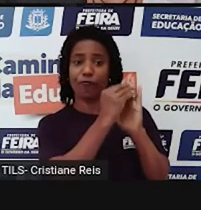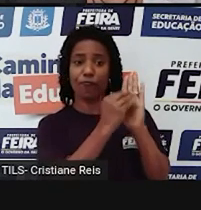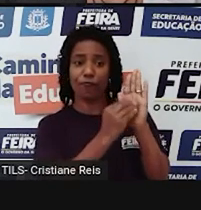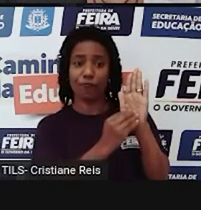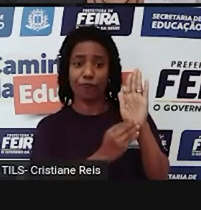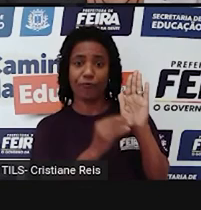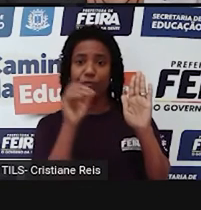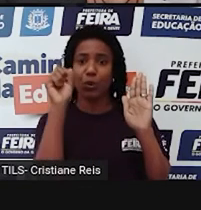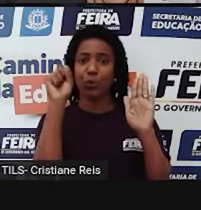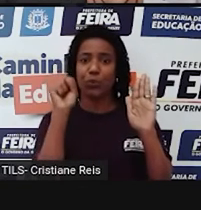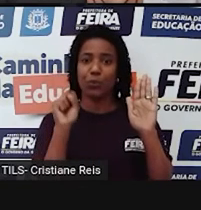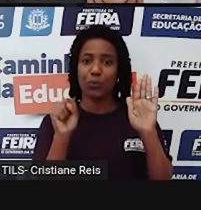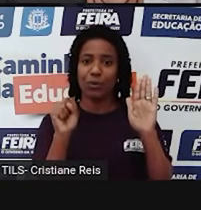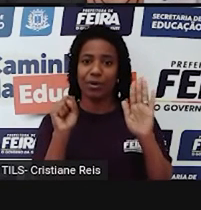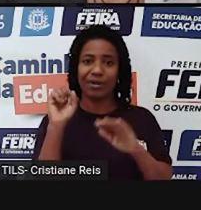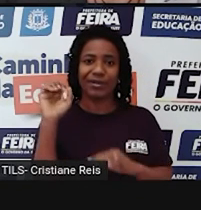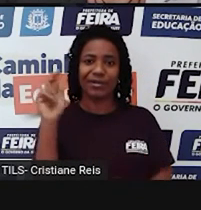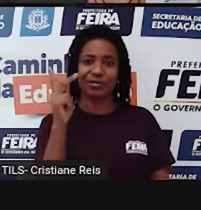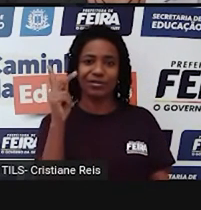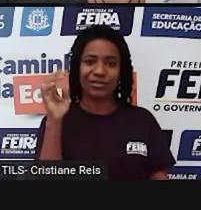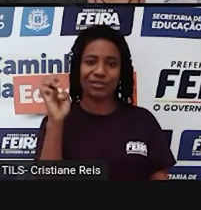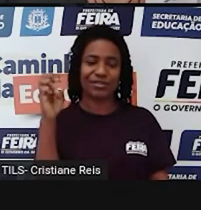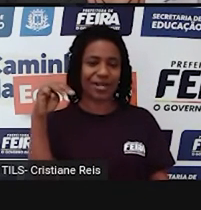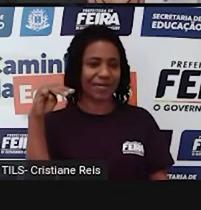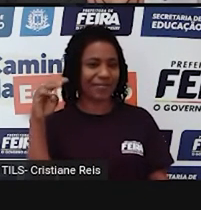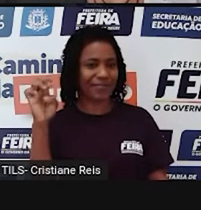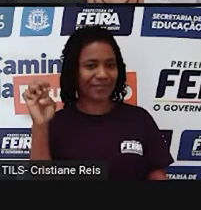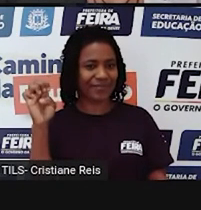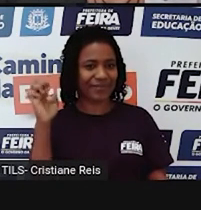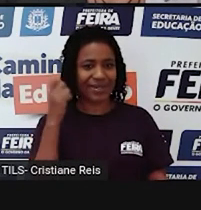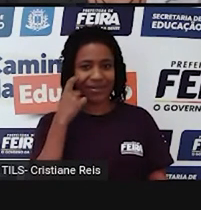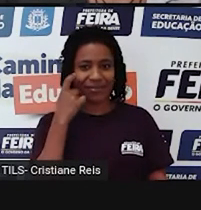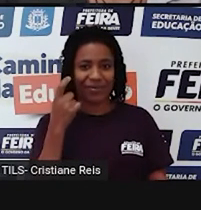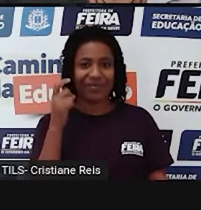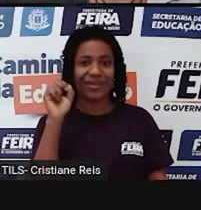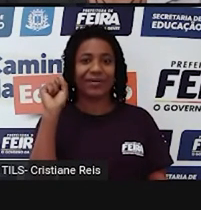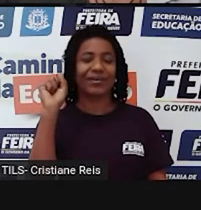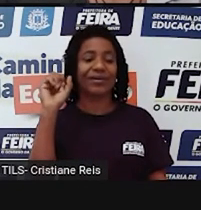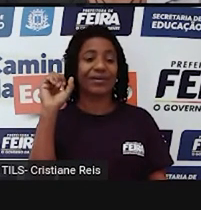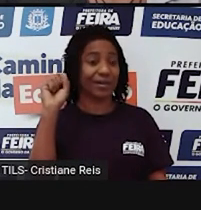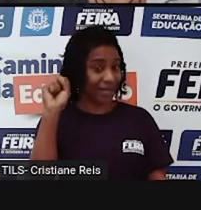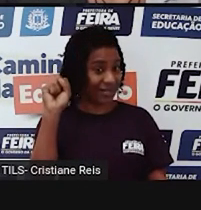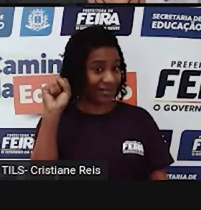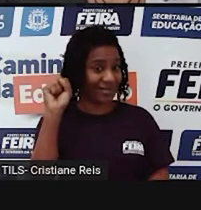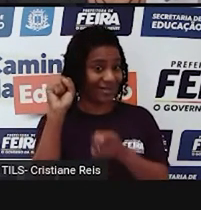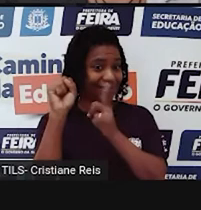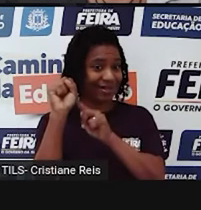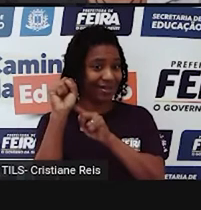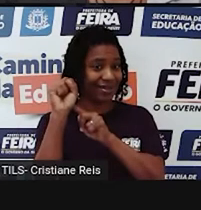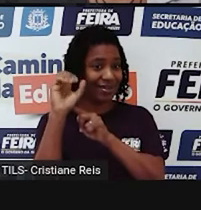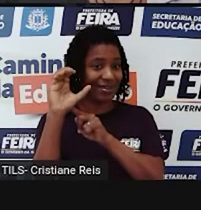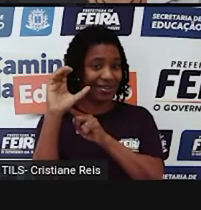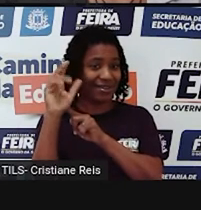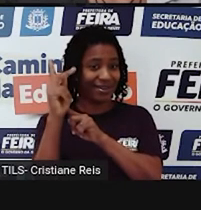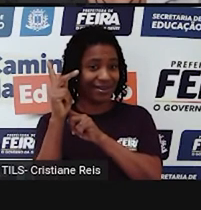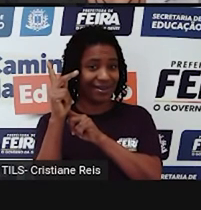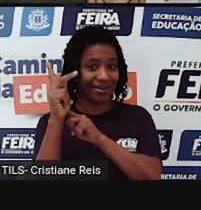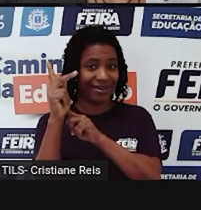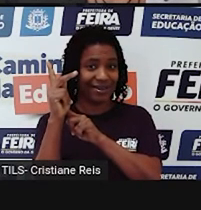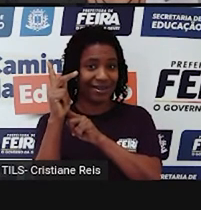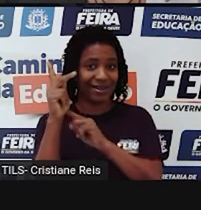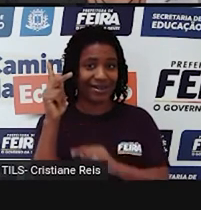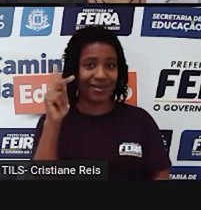Vejam que Skim começa com a letra S Logo depois vem a letra C Depois a letra H